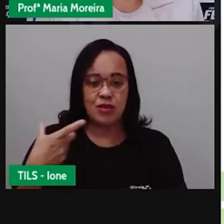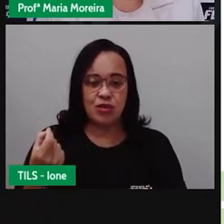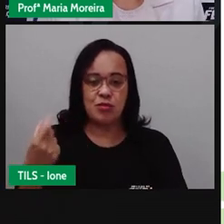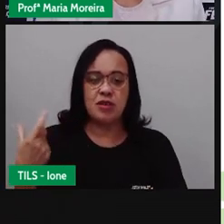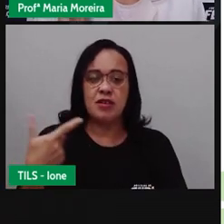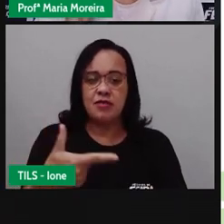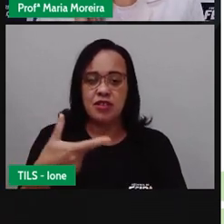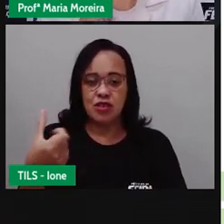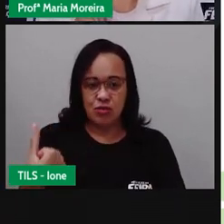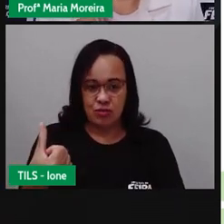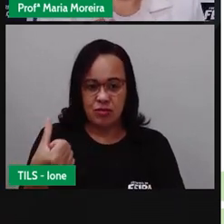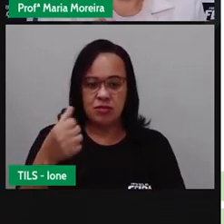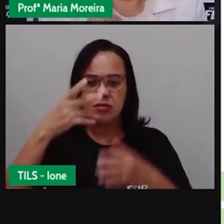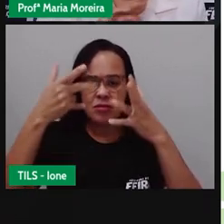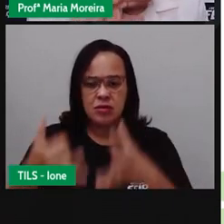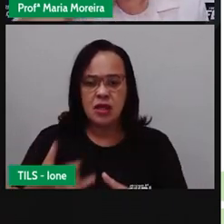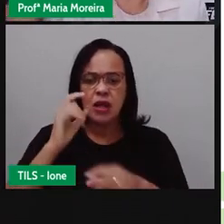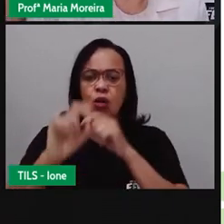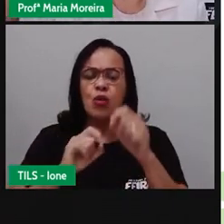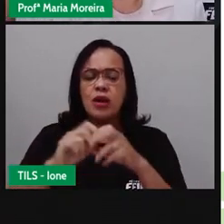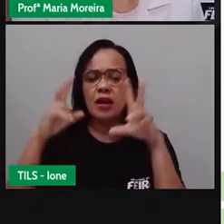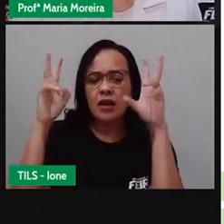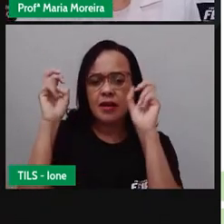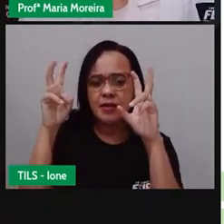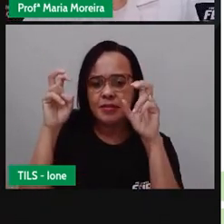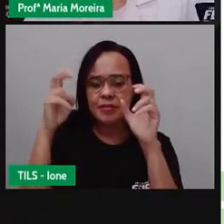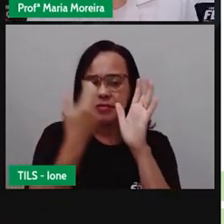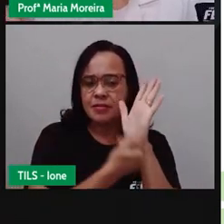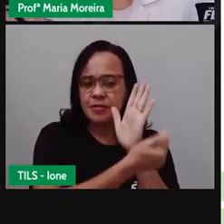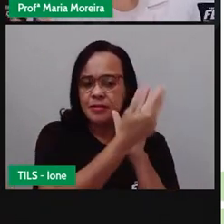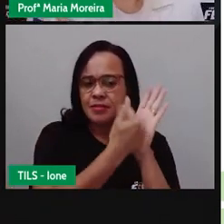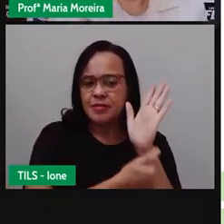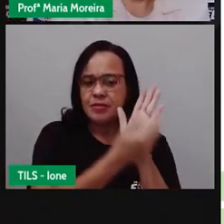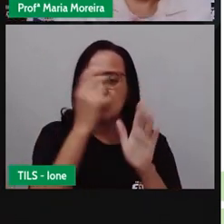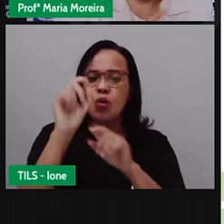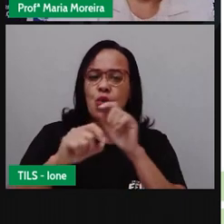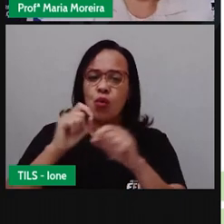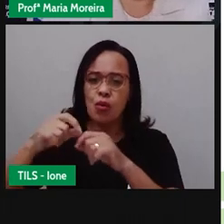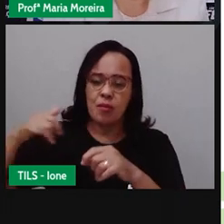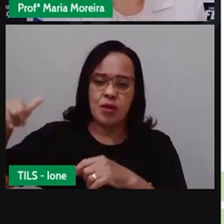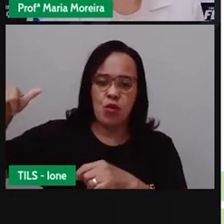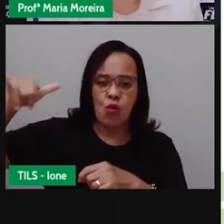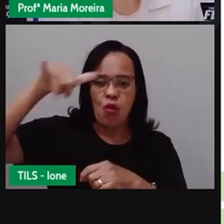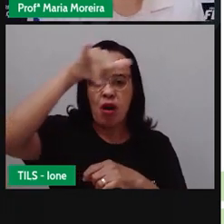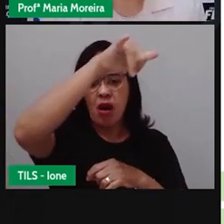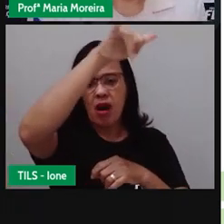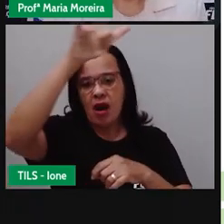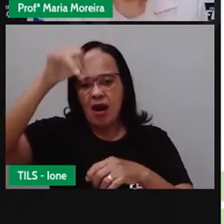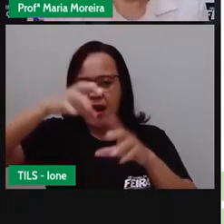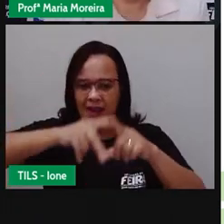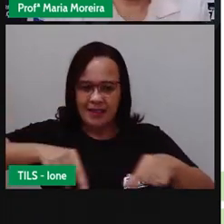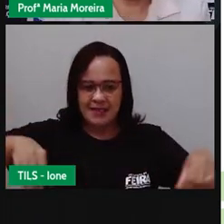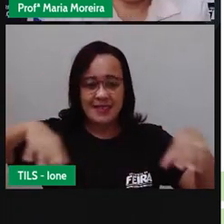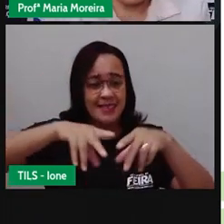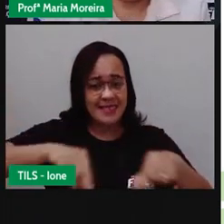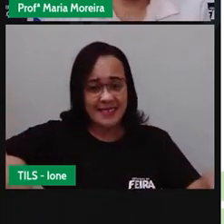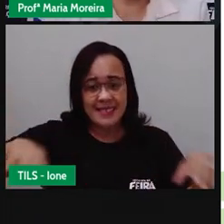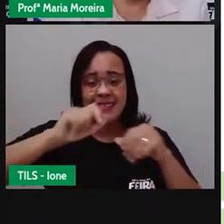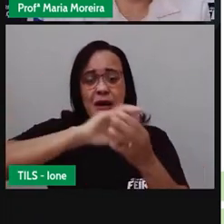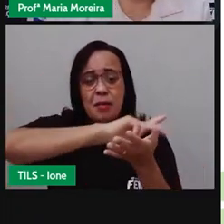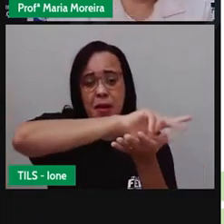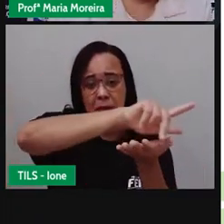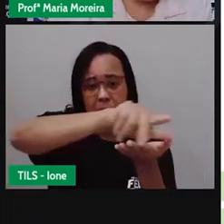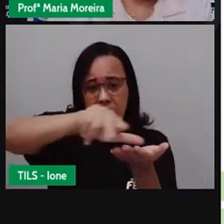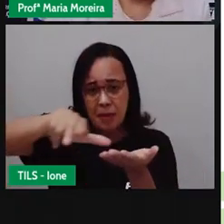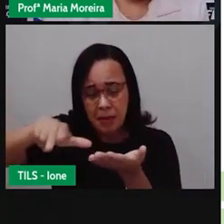falar? Olha só para essa imagem aí, a gente tem o que? Pelo ar, pela terra, não é isso? Temos aí vários